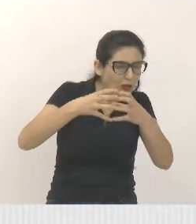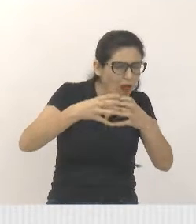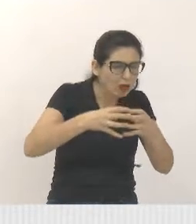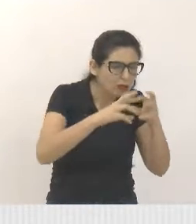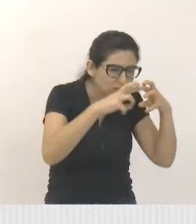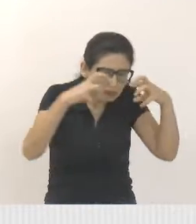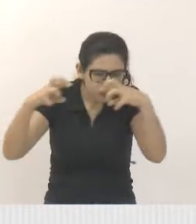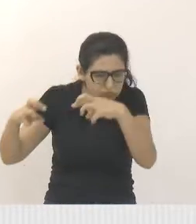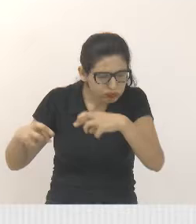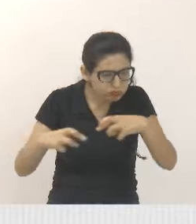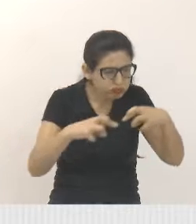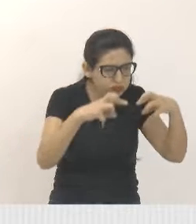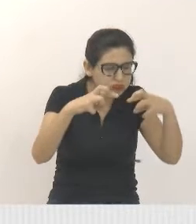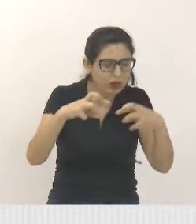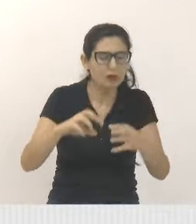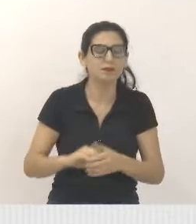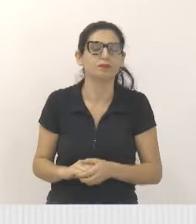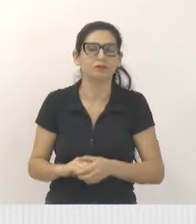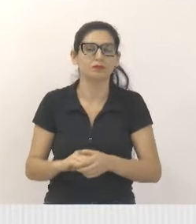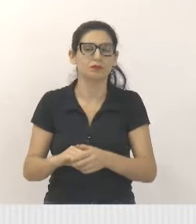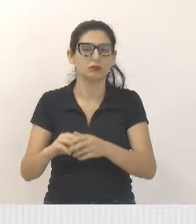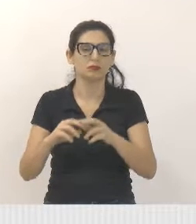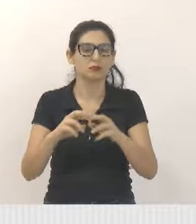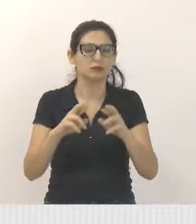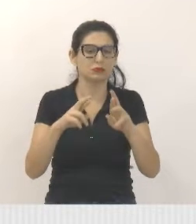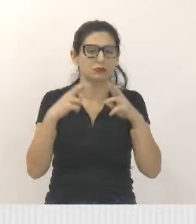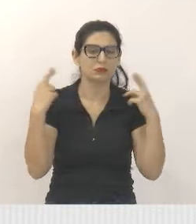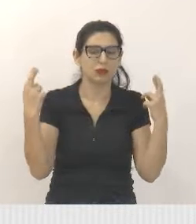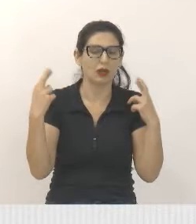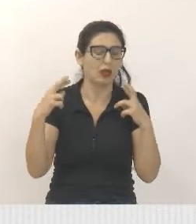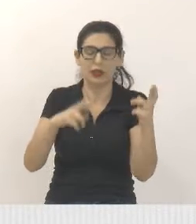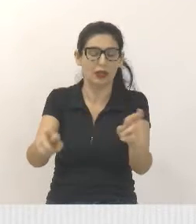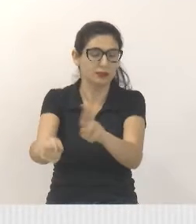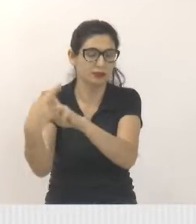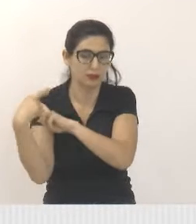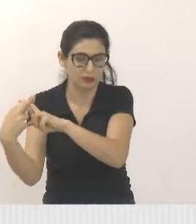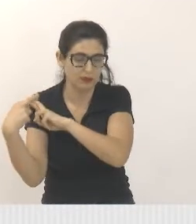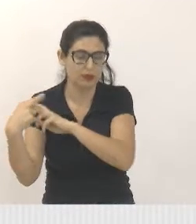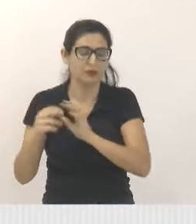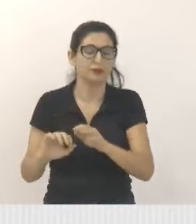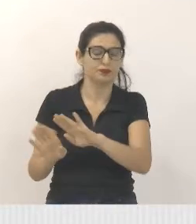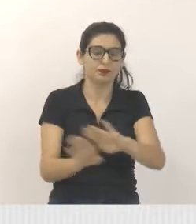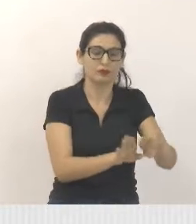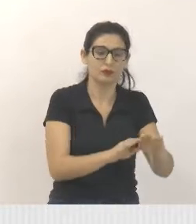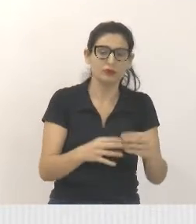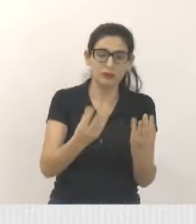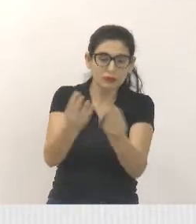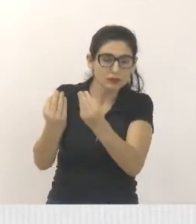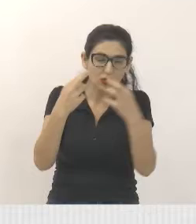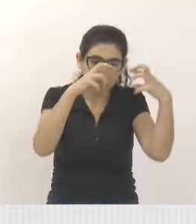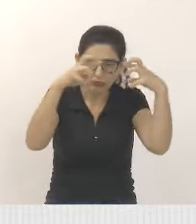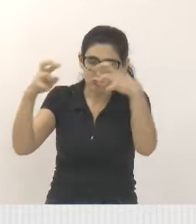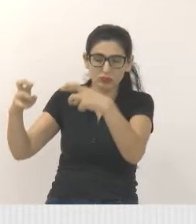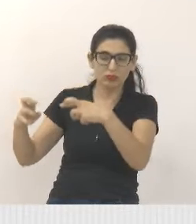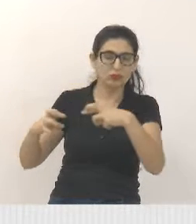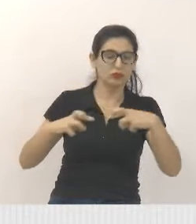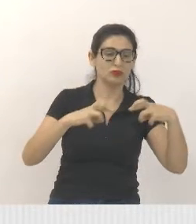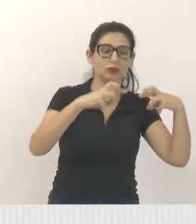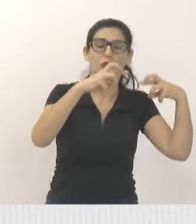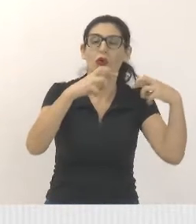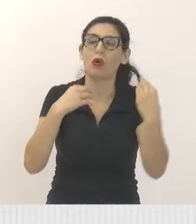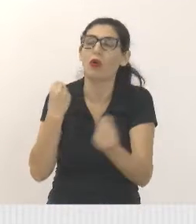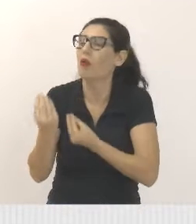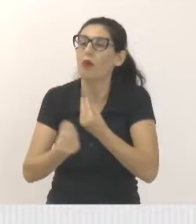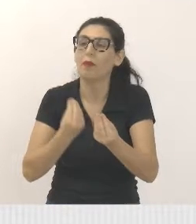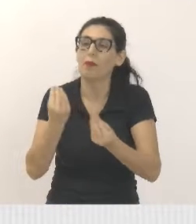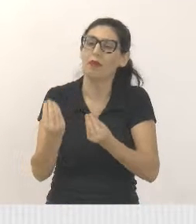sobretudo, muita fiscalização sobre a forma que vai ser conduzida